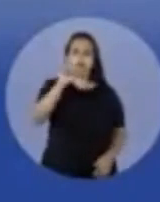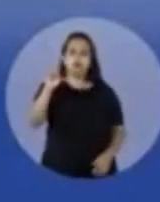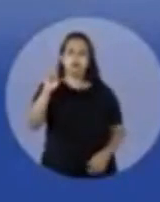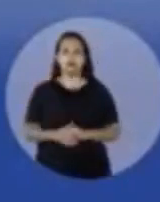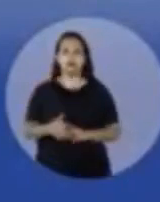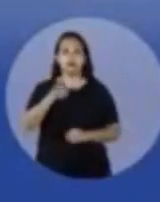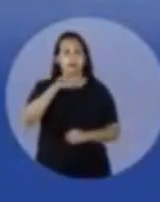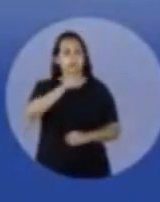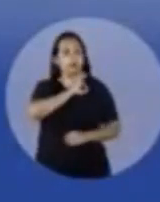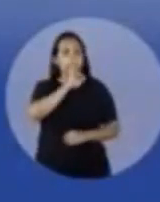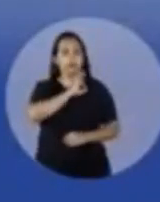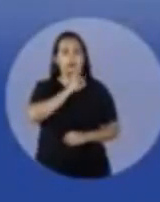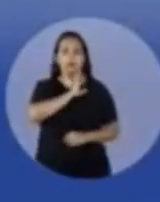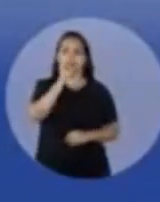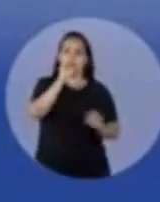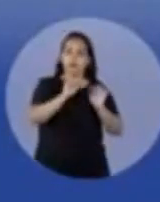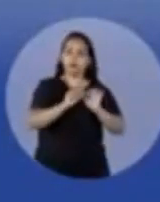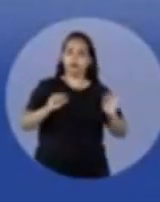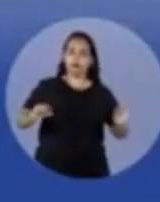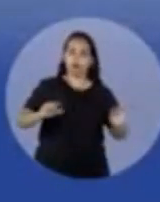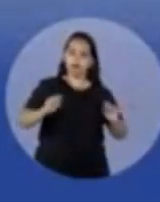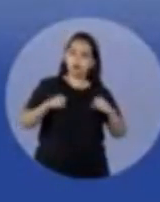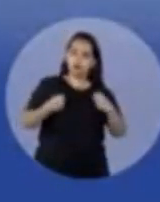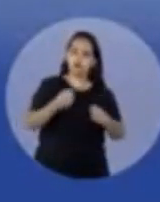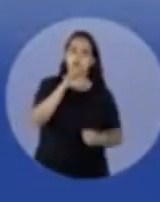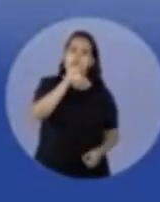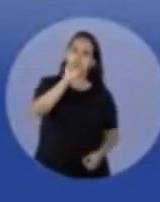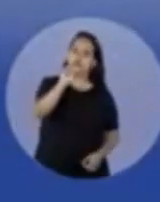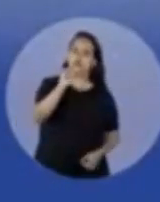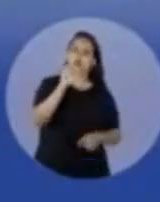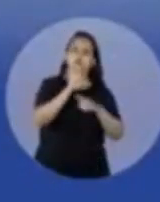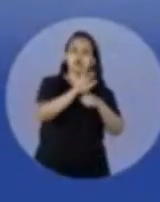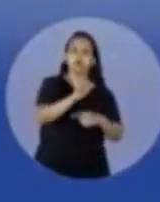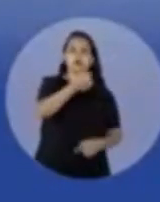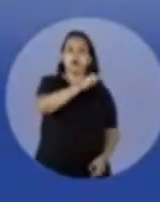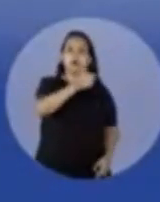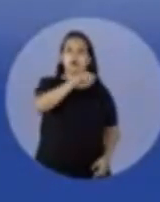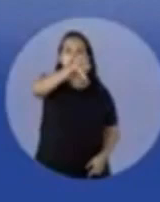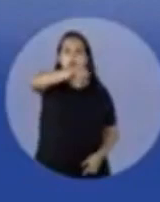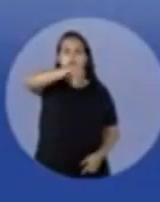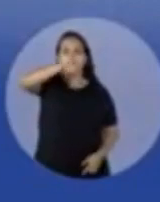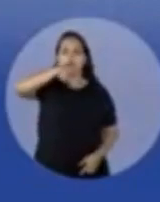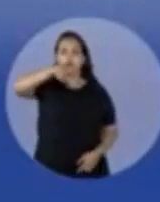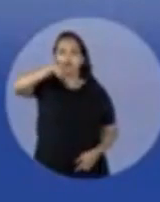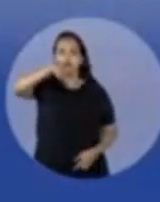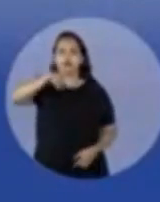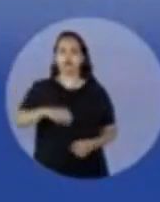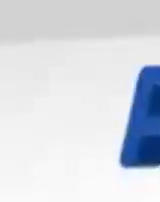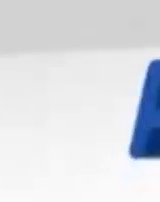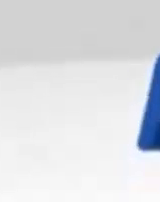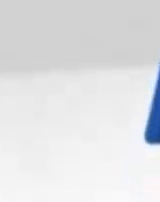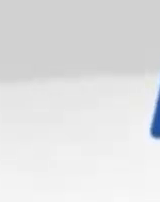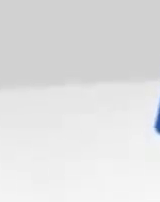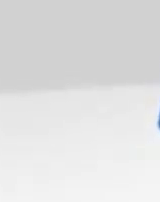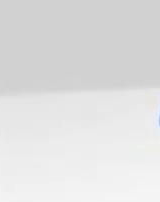11,55. Sou delegado Vitor Polbel. Mais segurança para o Rio. Vitor Polbel, 11,90.